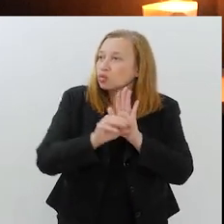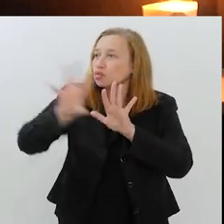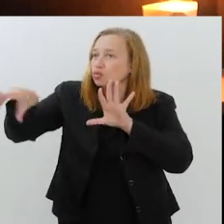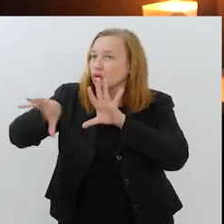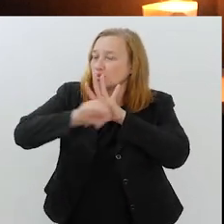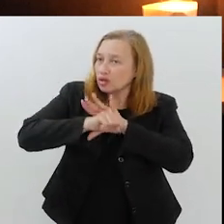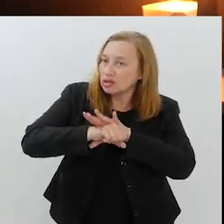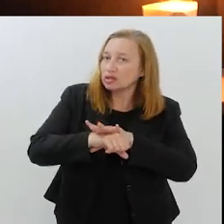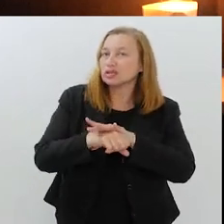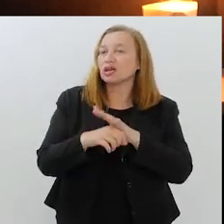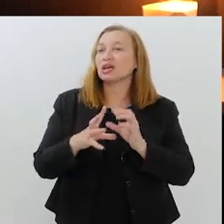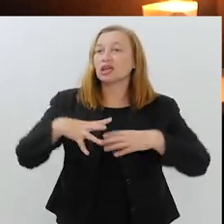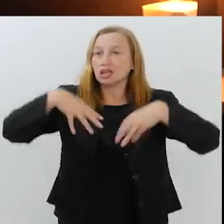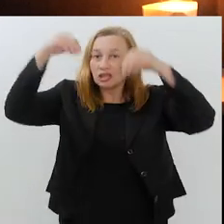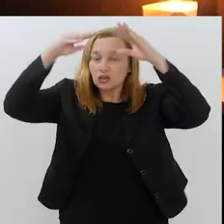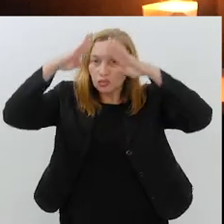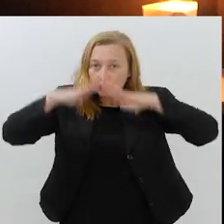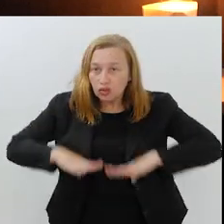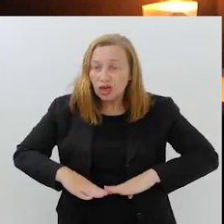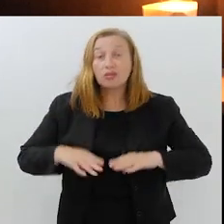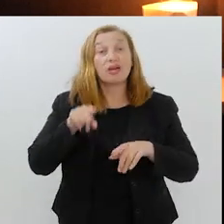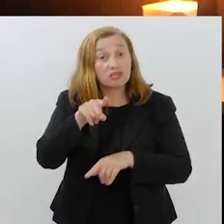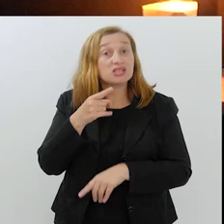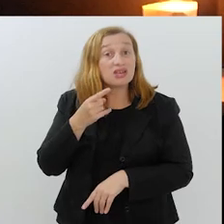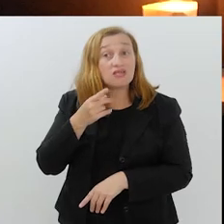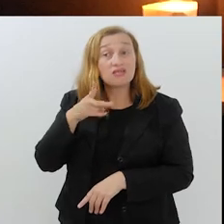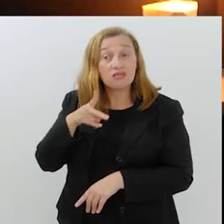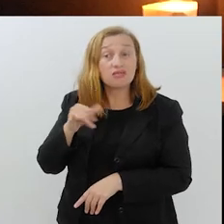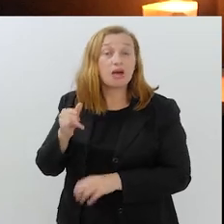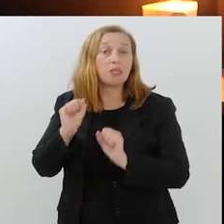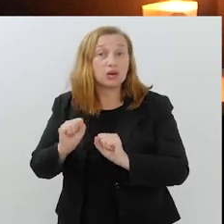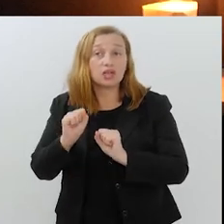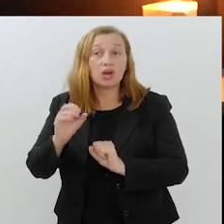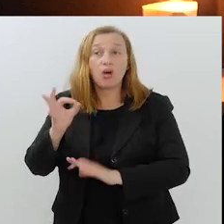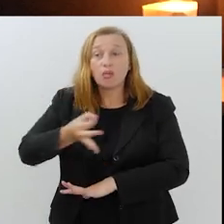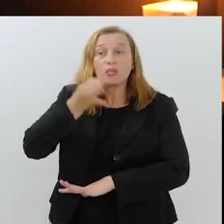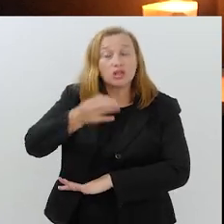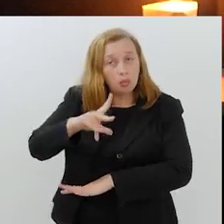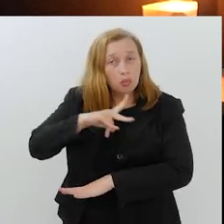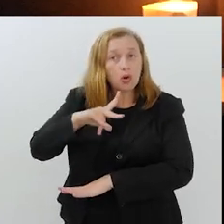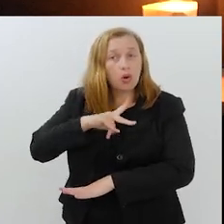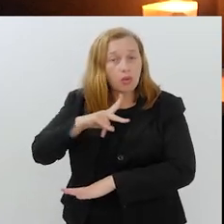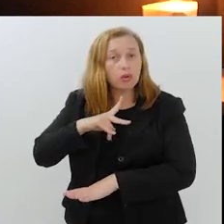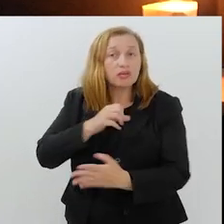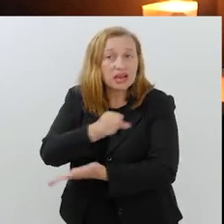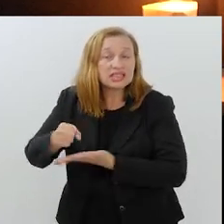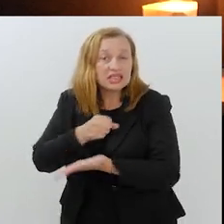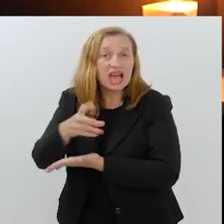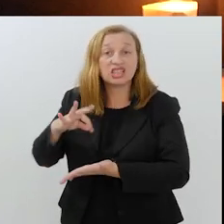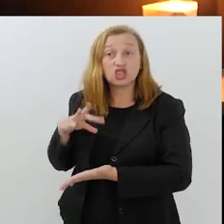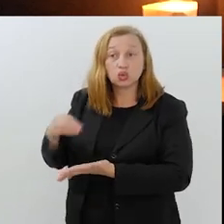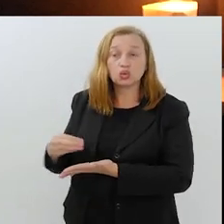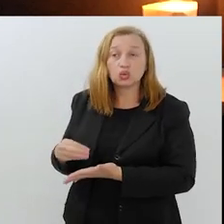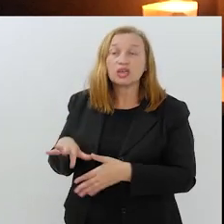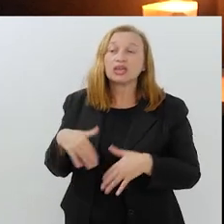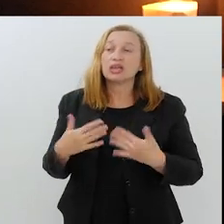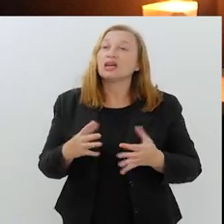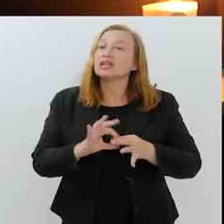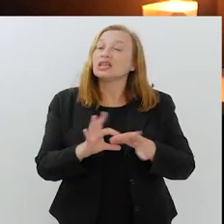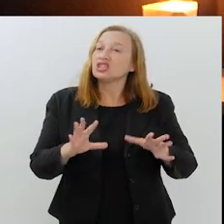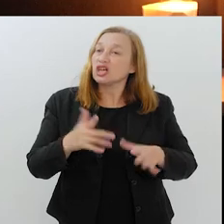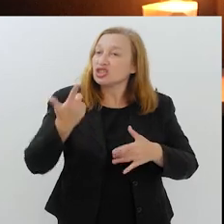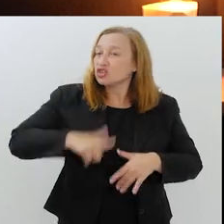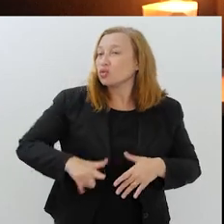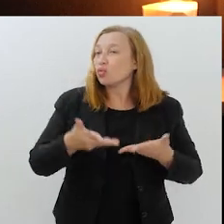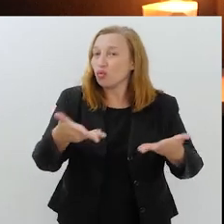conteúdos audiovisuais de mesquitas, de centros islâmicos, né? E aí você vai poder formar a sua opinião de uma forma mais embasada.